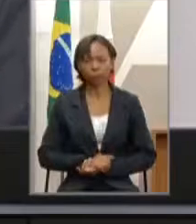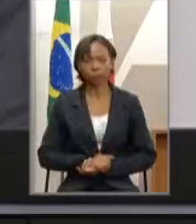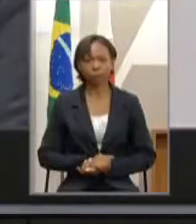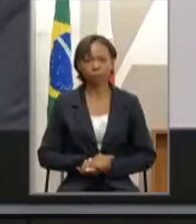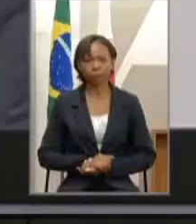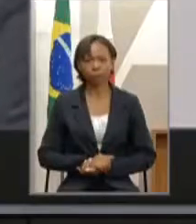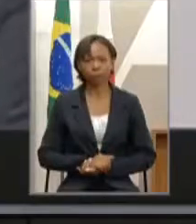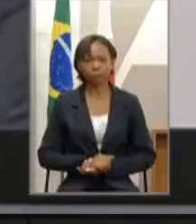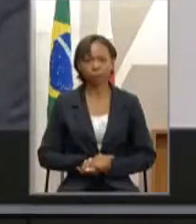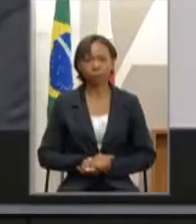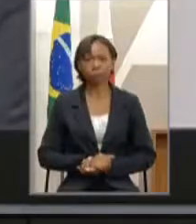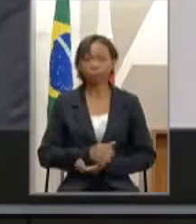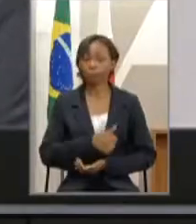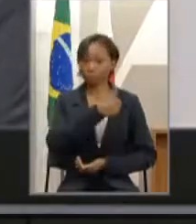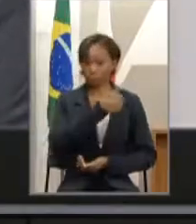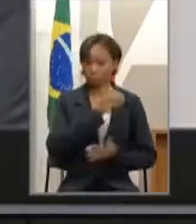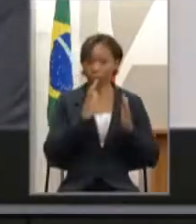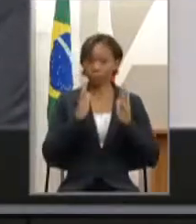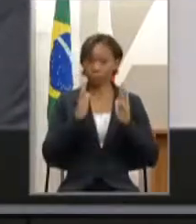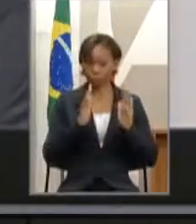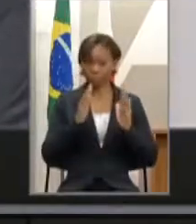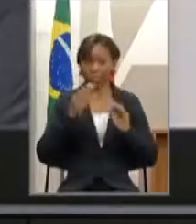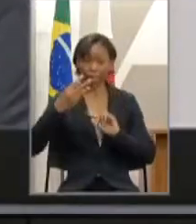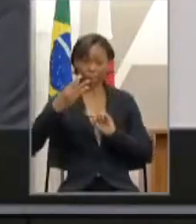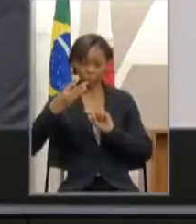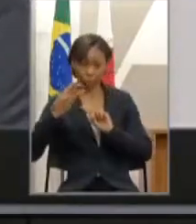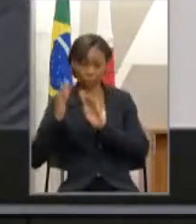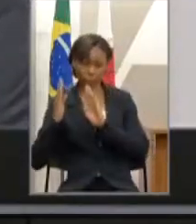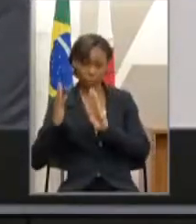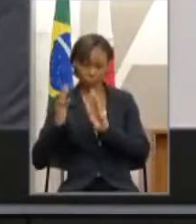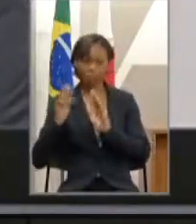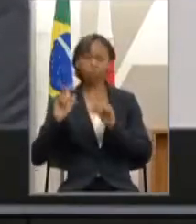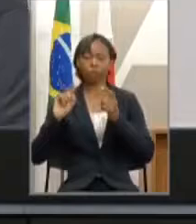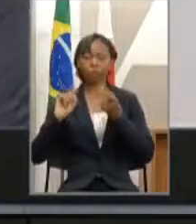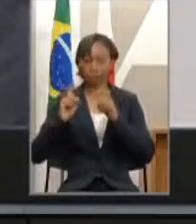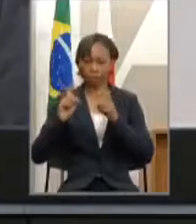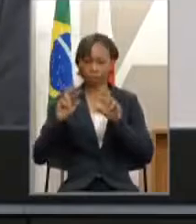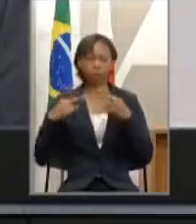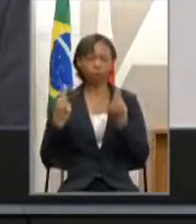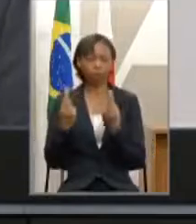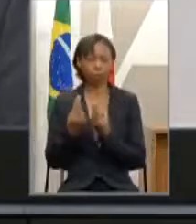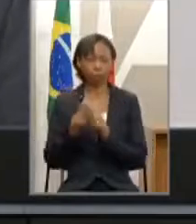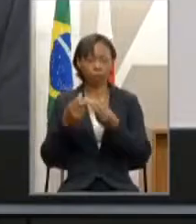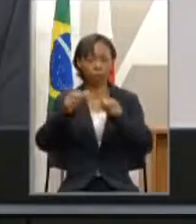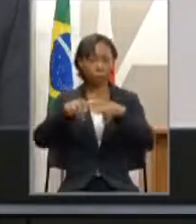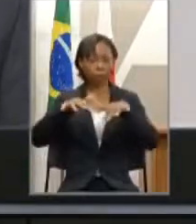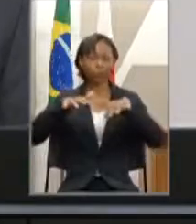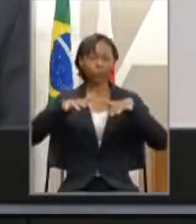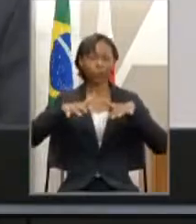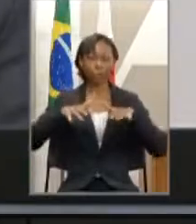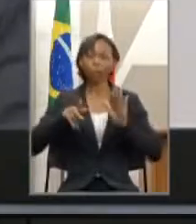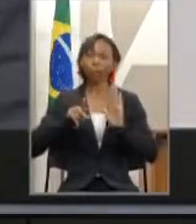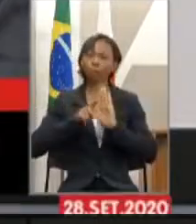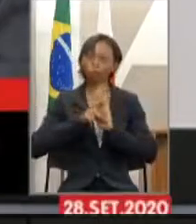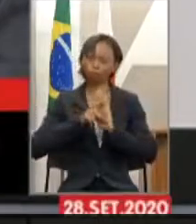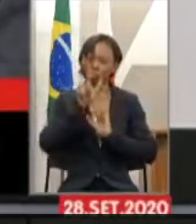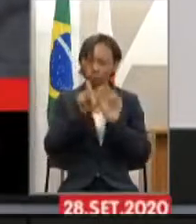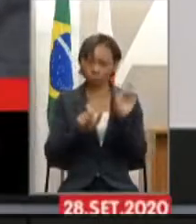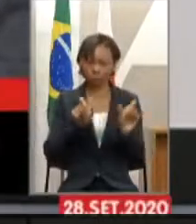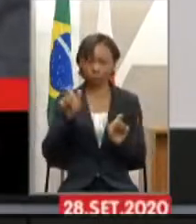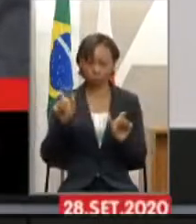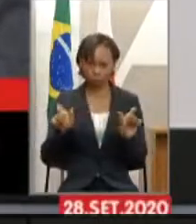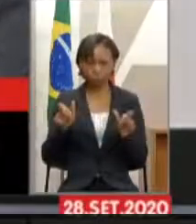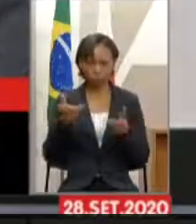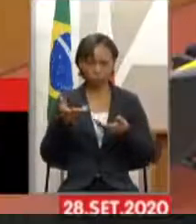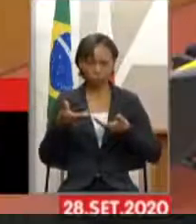Passa-se a primeira fase da terceira parte da reunião, que compreende a audiência dos convidados. Eu gostaria, para dar